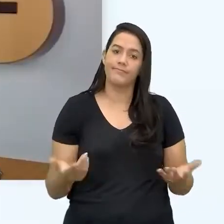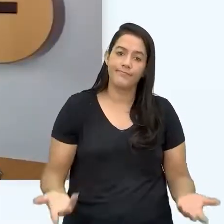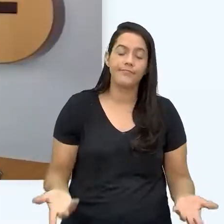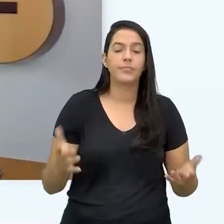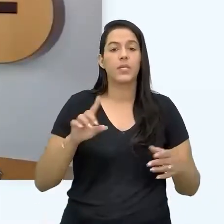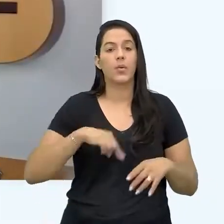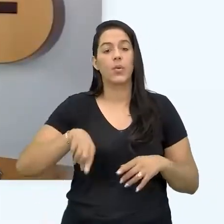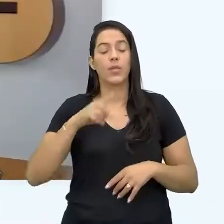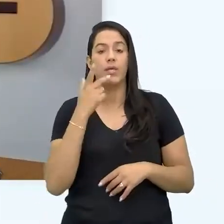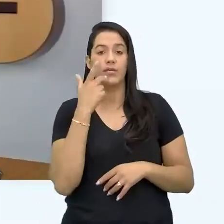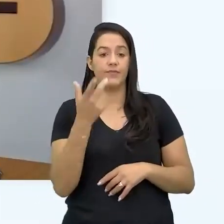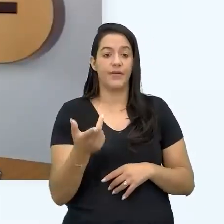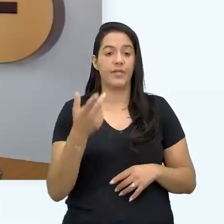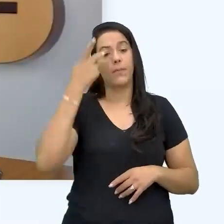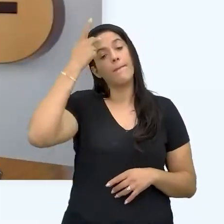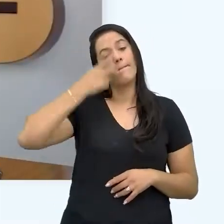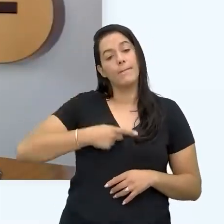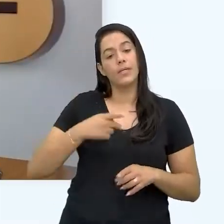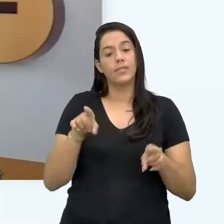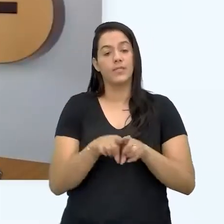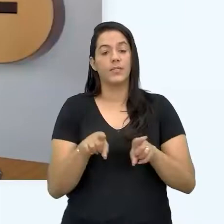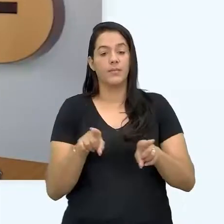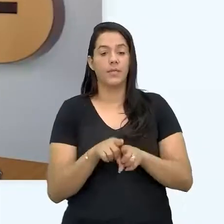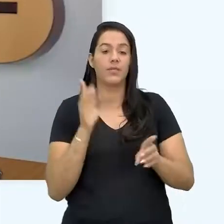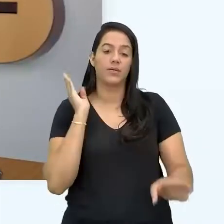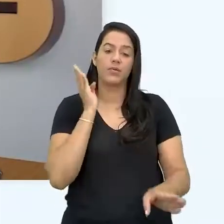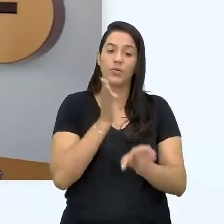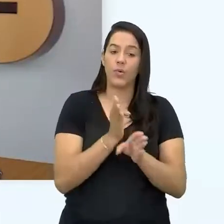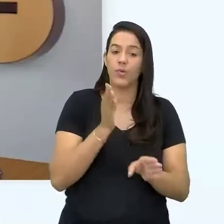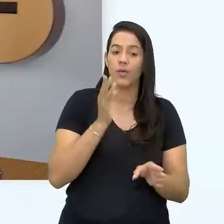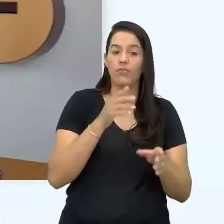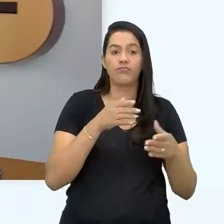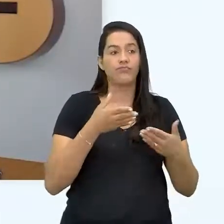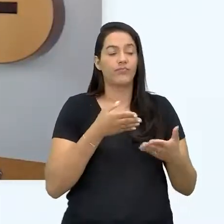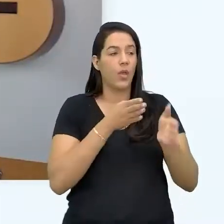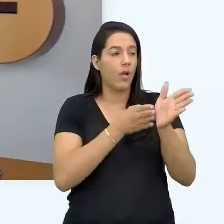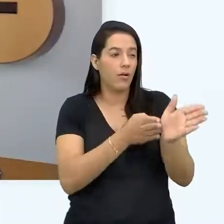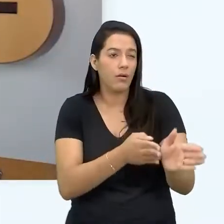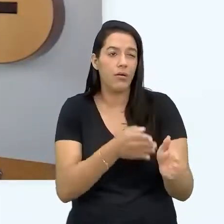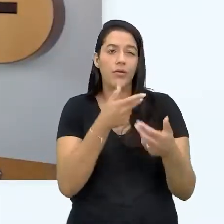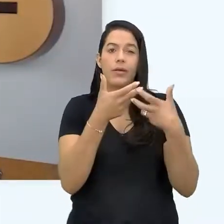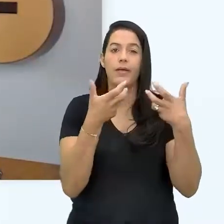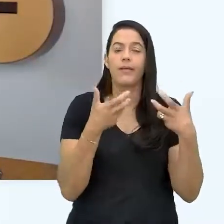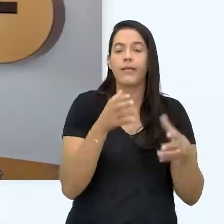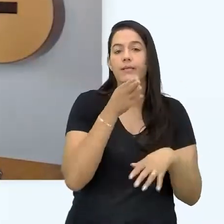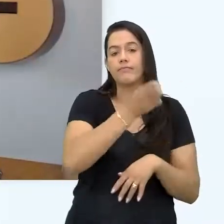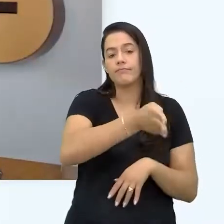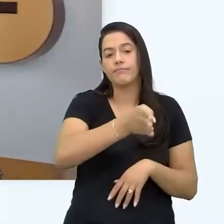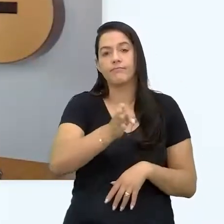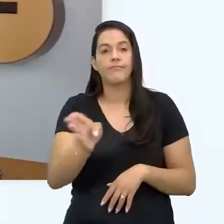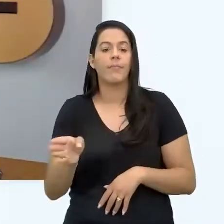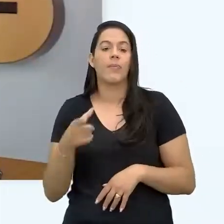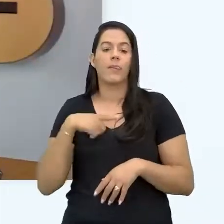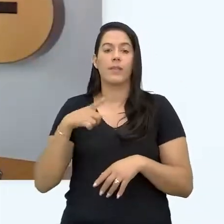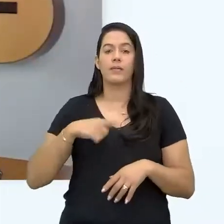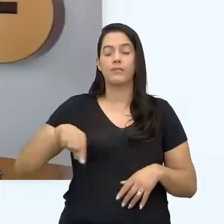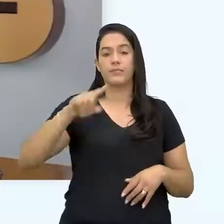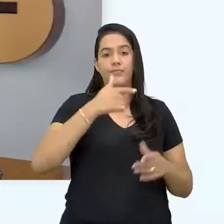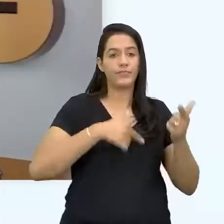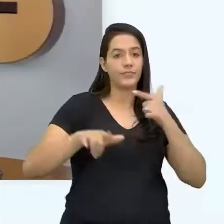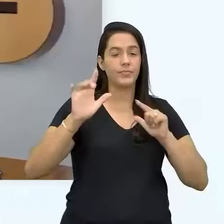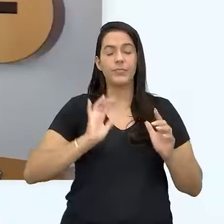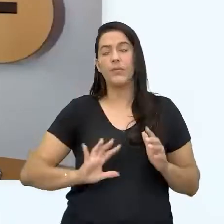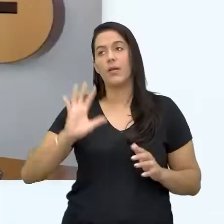quando a gente fala de branding, pessoal, a gente fala em encontrar um nicho, encontrar um diferencial, tentar encontrar aquele seu borogodó, aquela